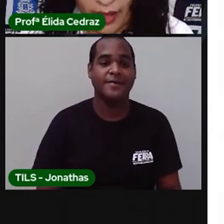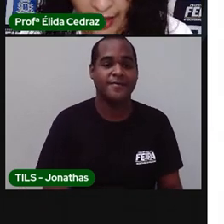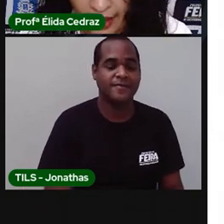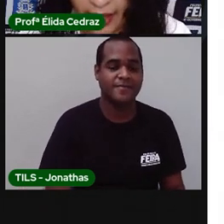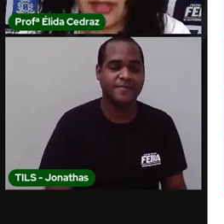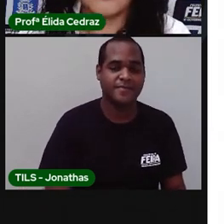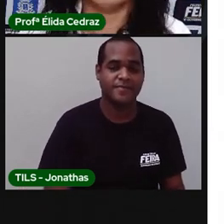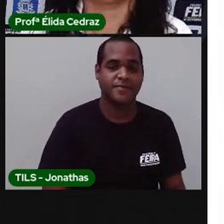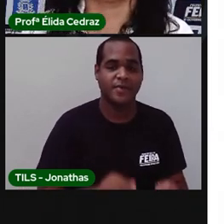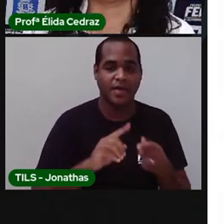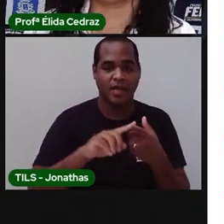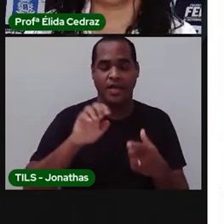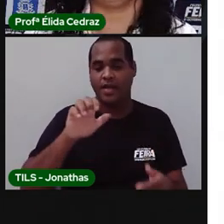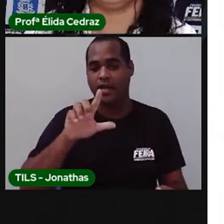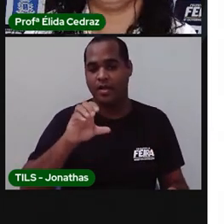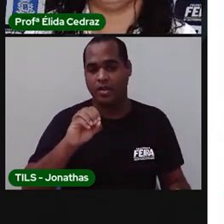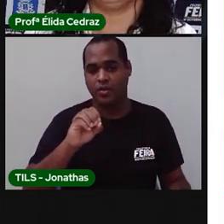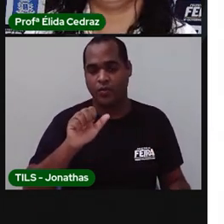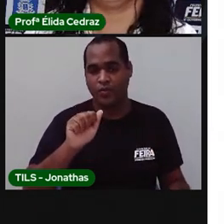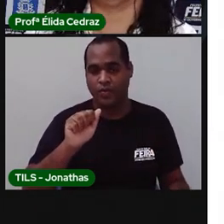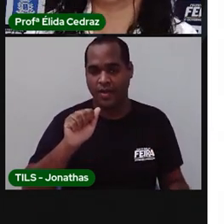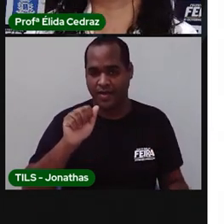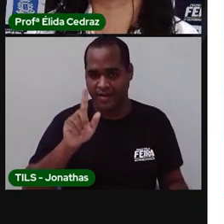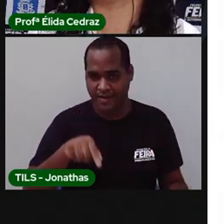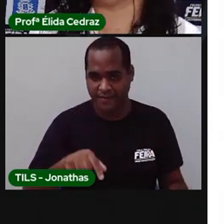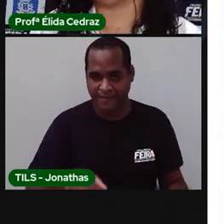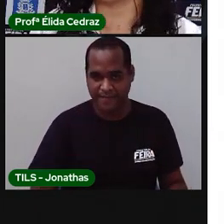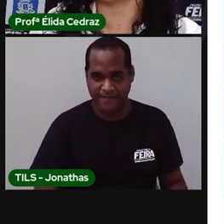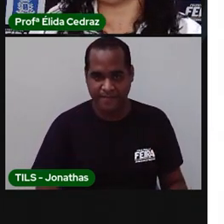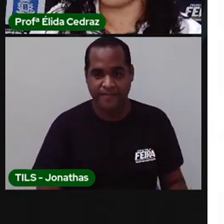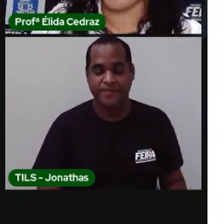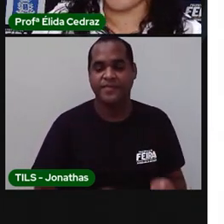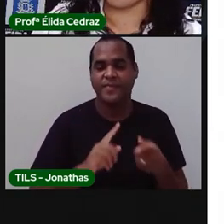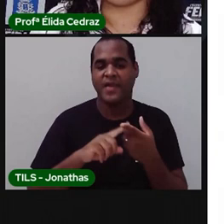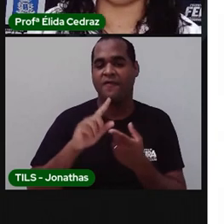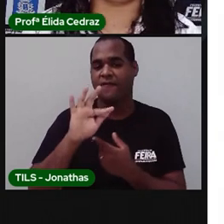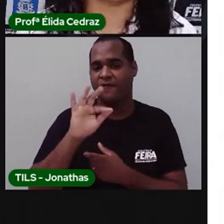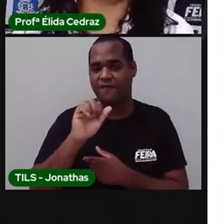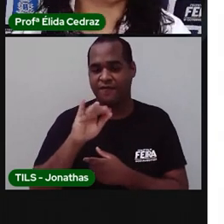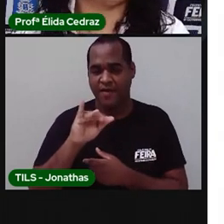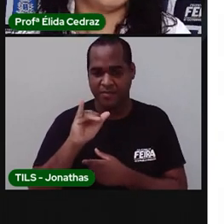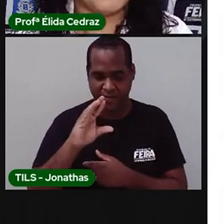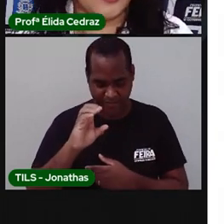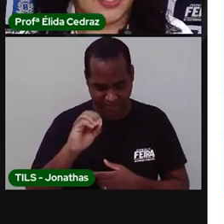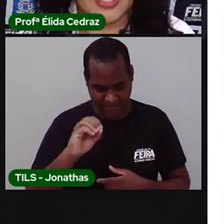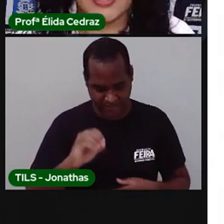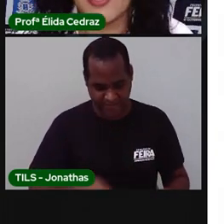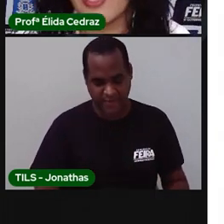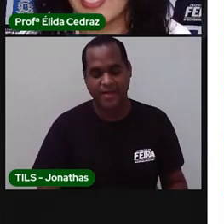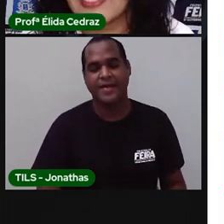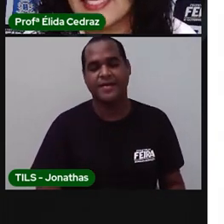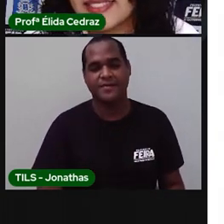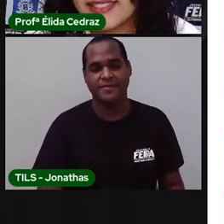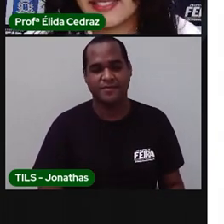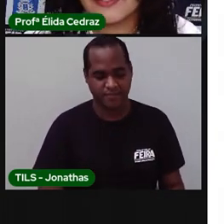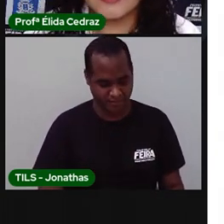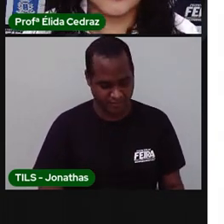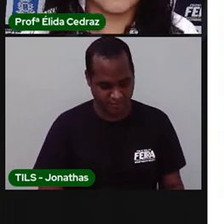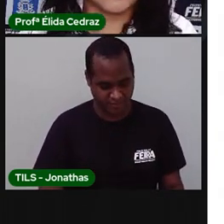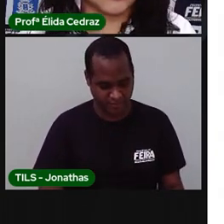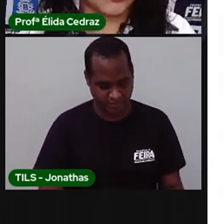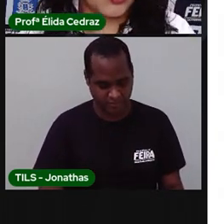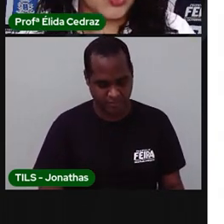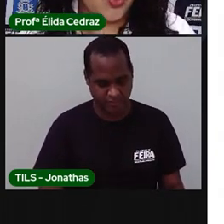Eloá. E por último? O Fábio. A lista